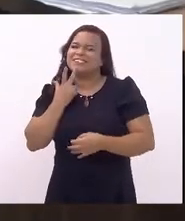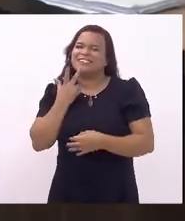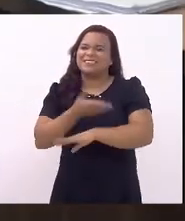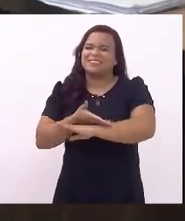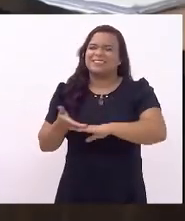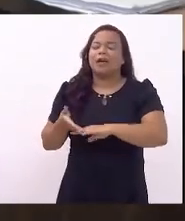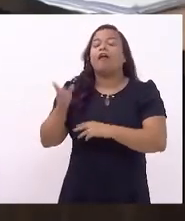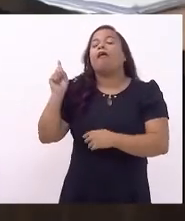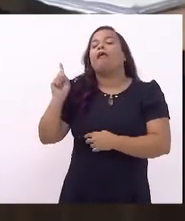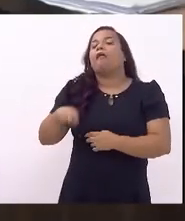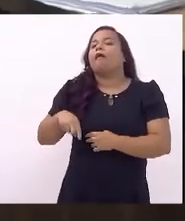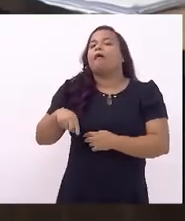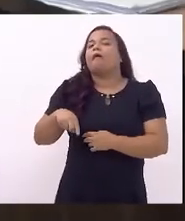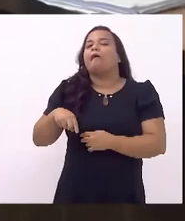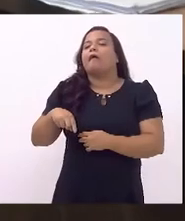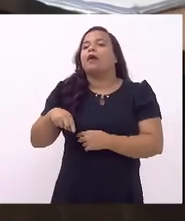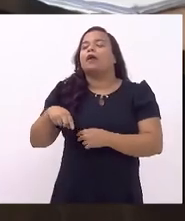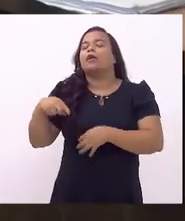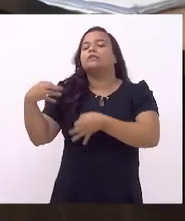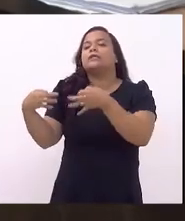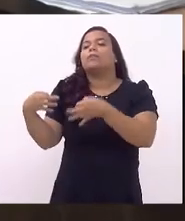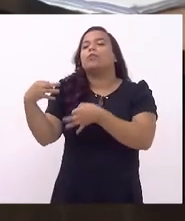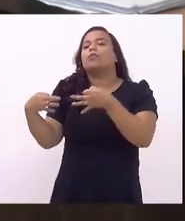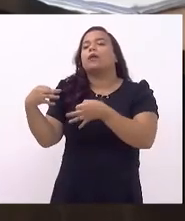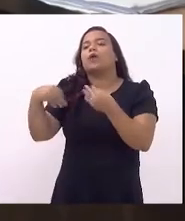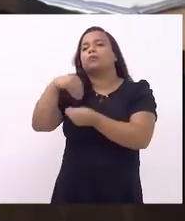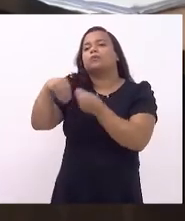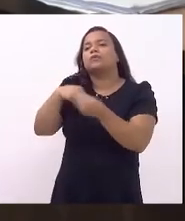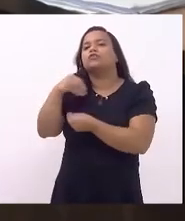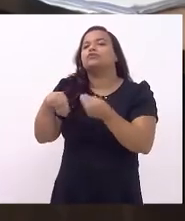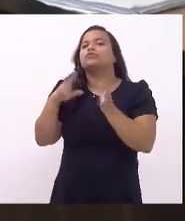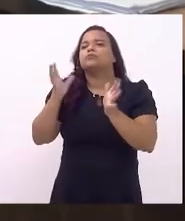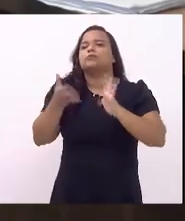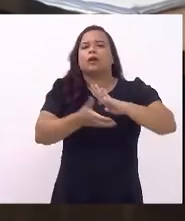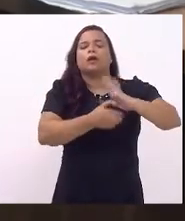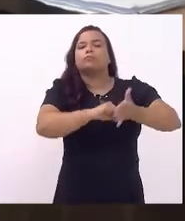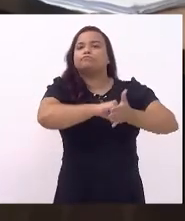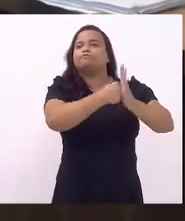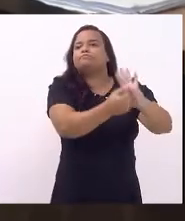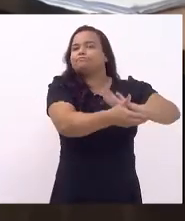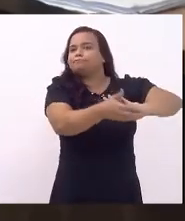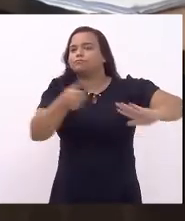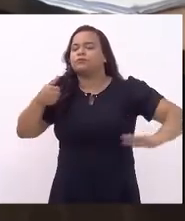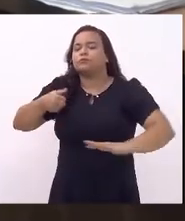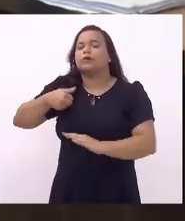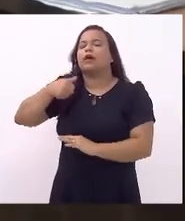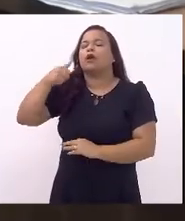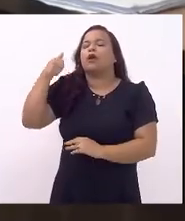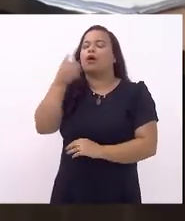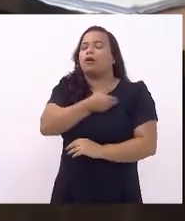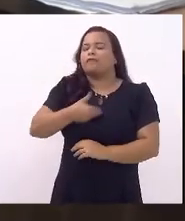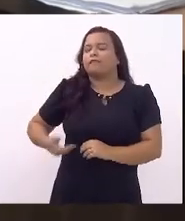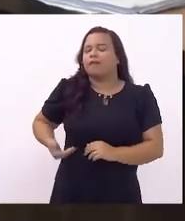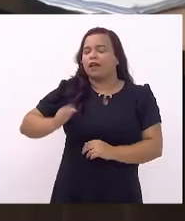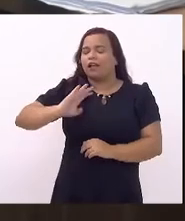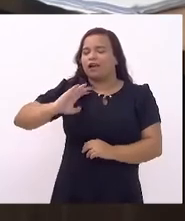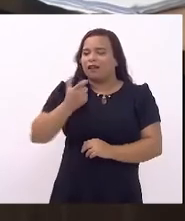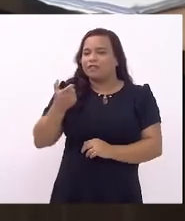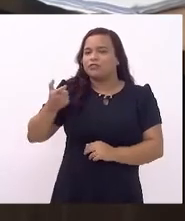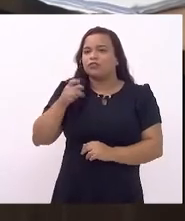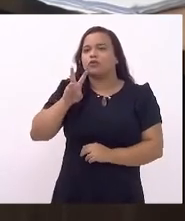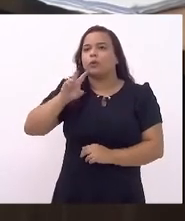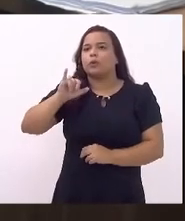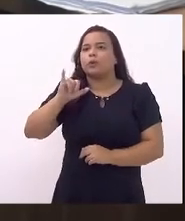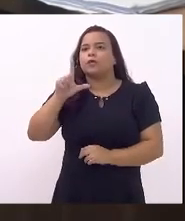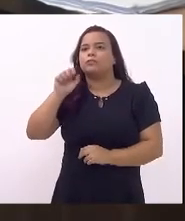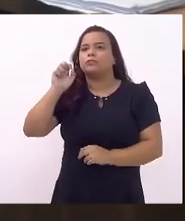o IPIT, o tribunal misto que IPIT, o ex-governador Wilson Witzel. Então, falar sobre a atuação do legislativo,